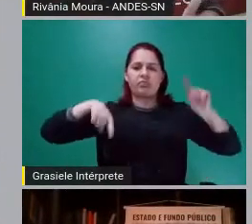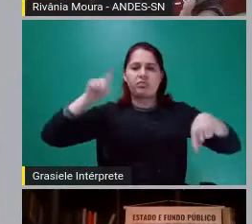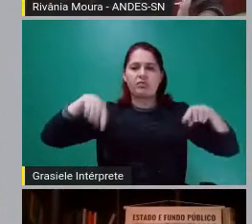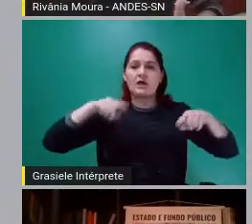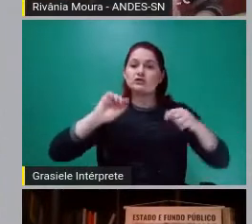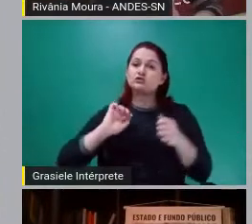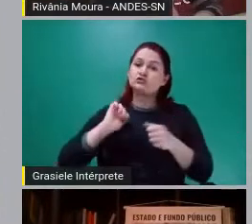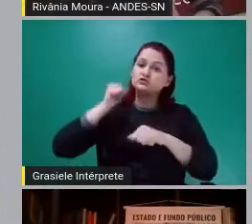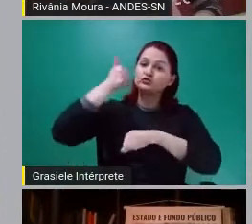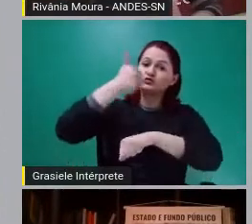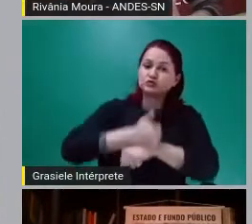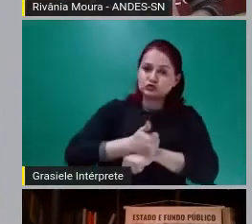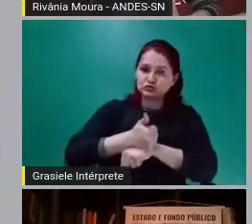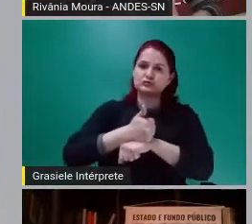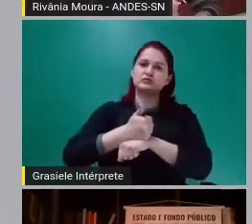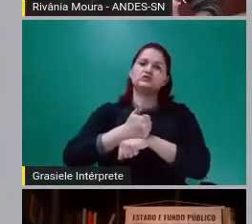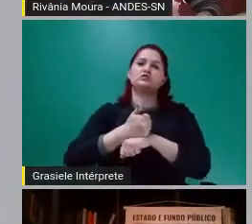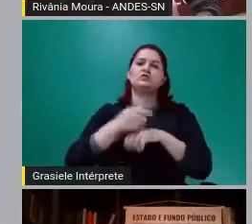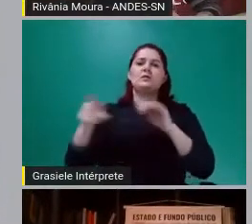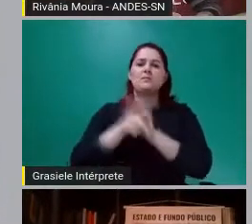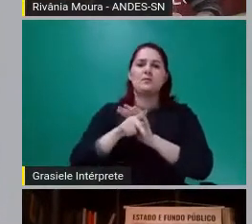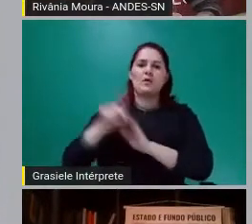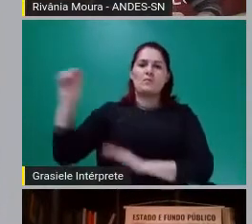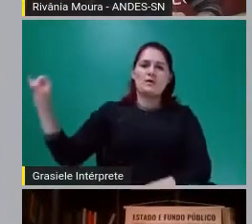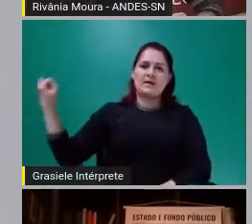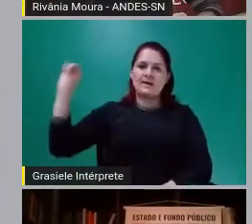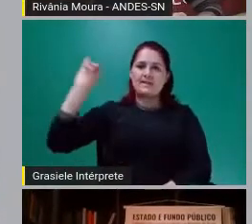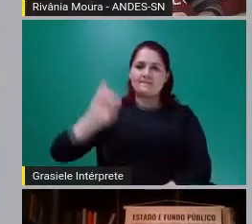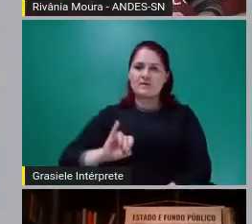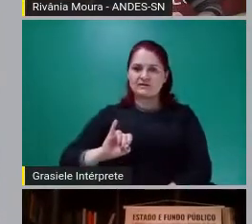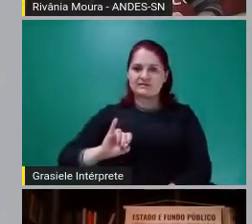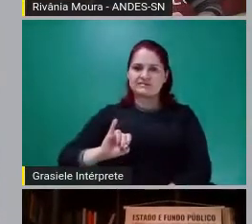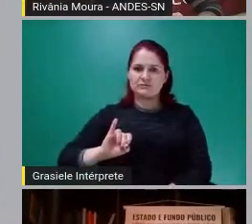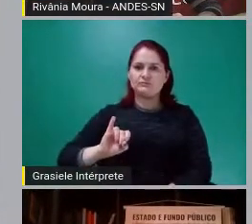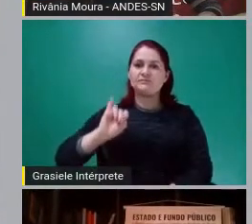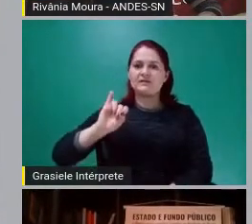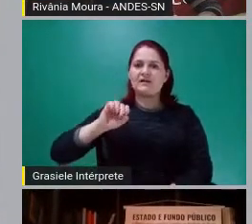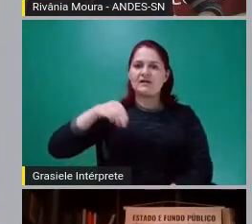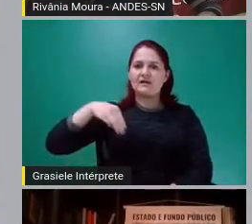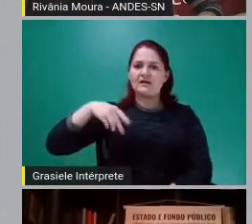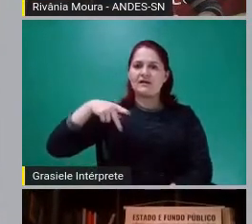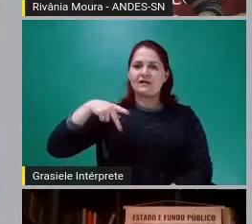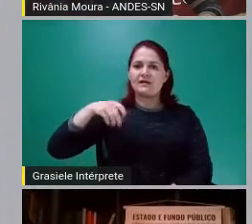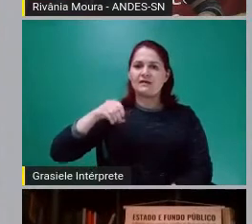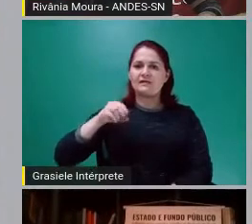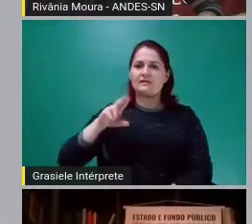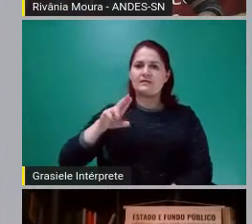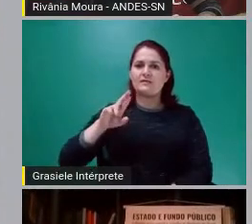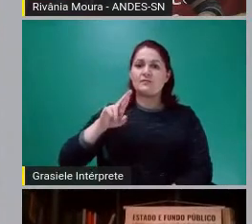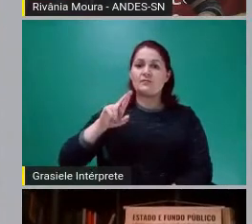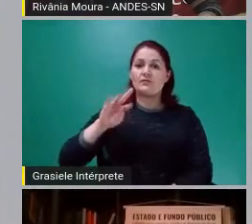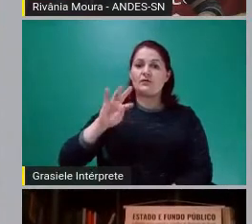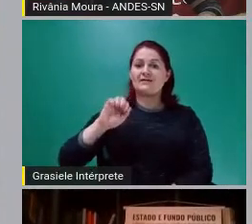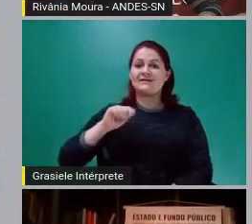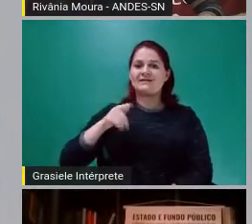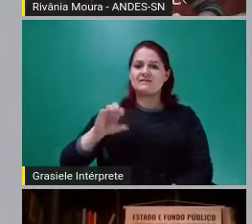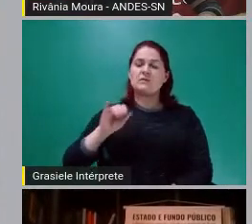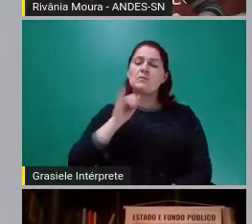por substituição de importações. Então, década de 80 no Brasil foi a década da